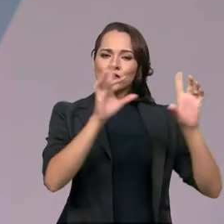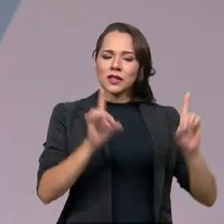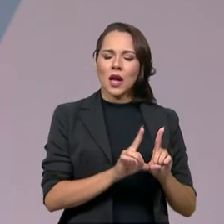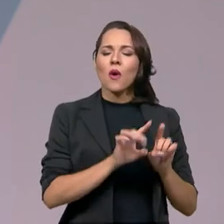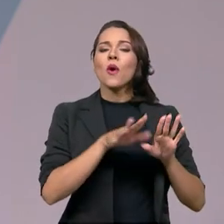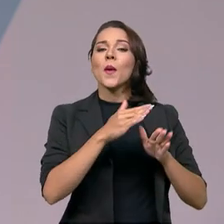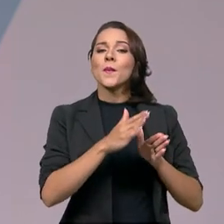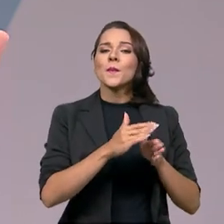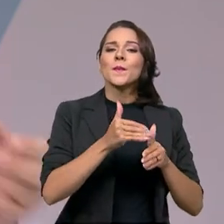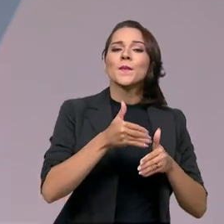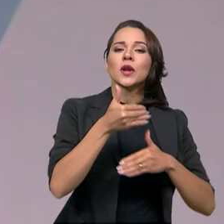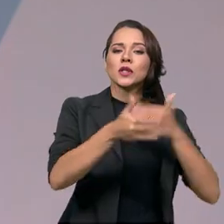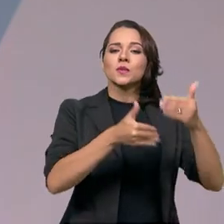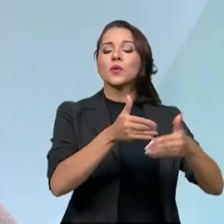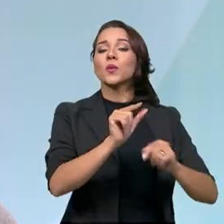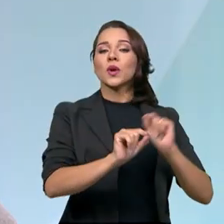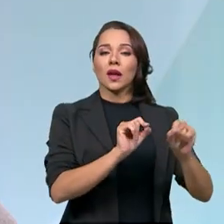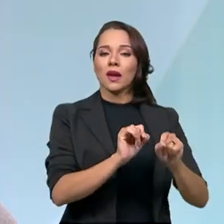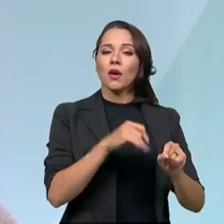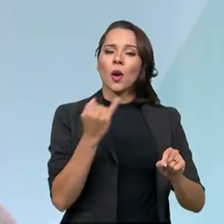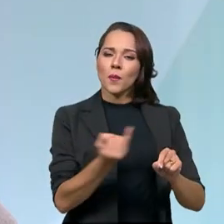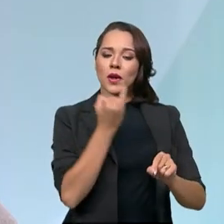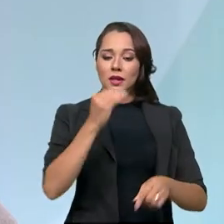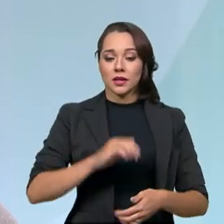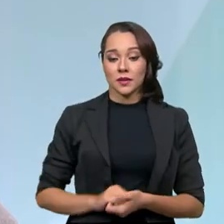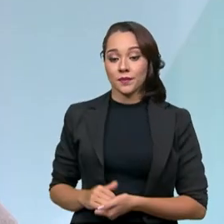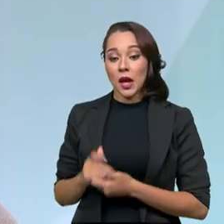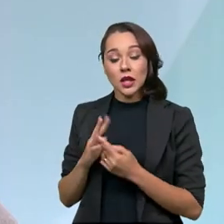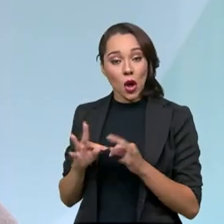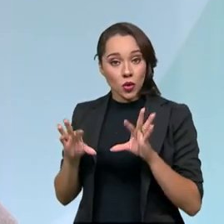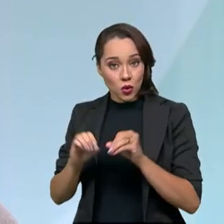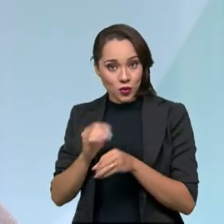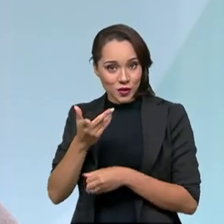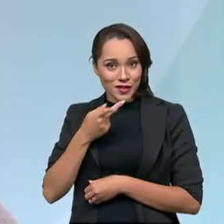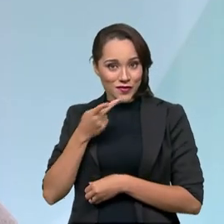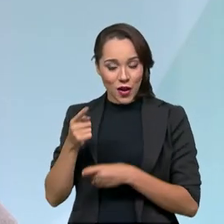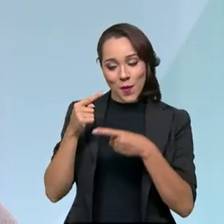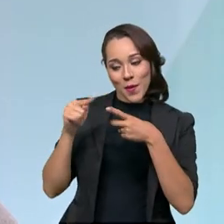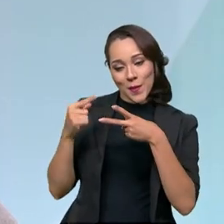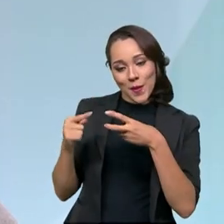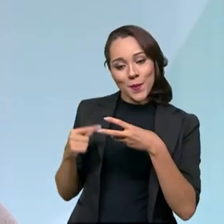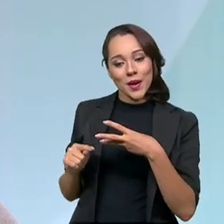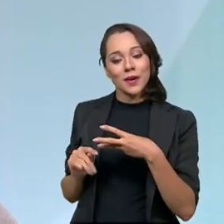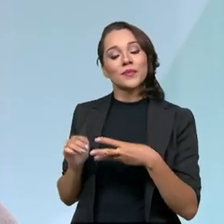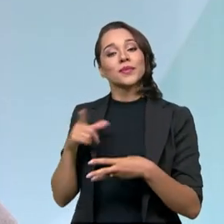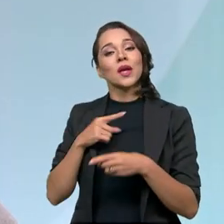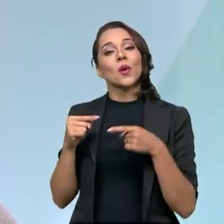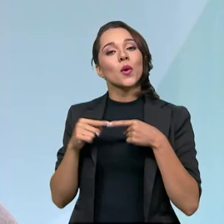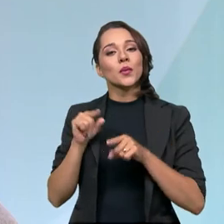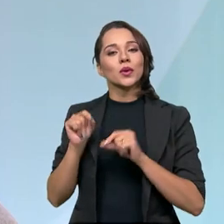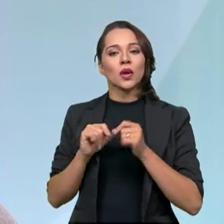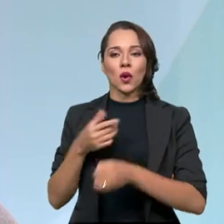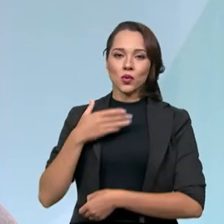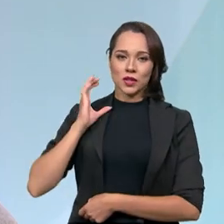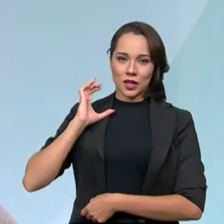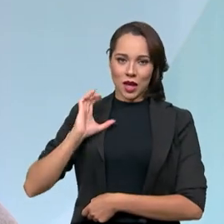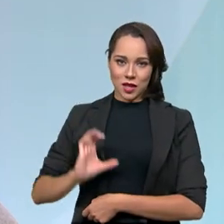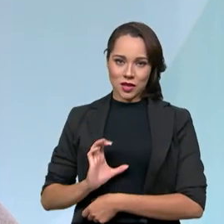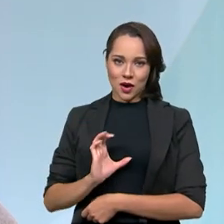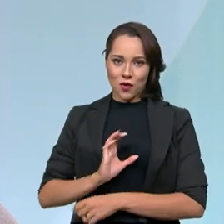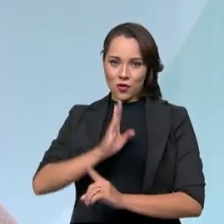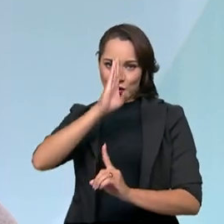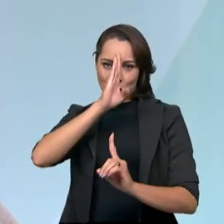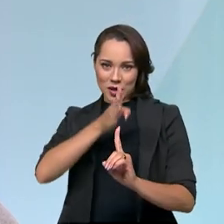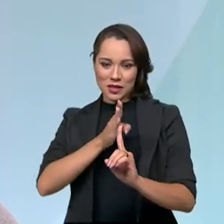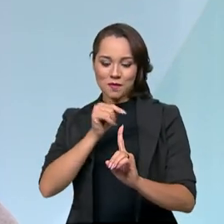processo e a importância dele? Bom, todas essas funcionalidades que você citou, ela tem em comum o cidadão no centro